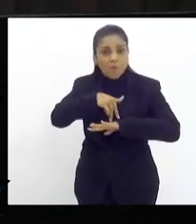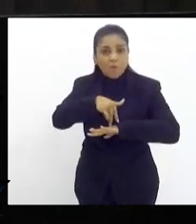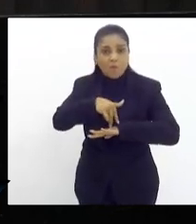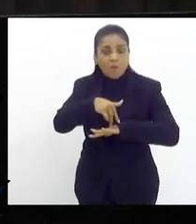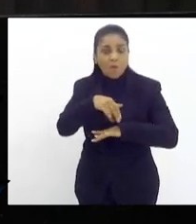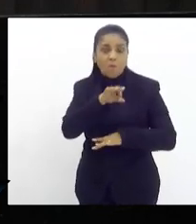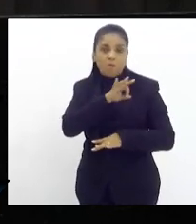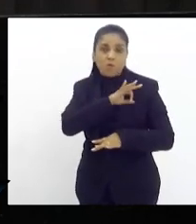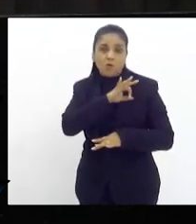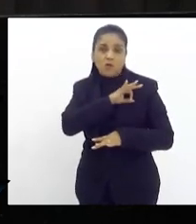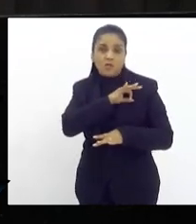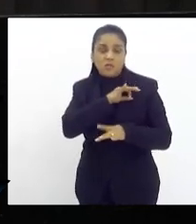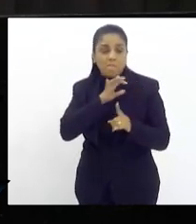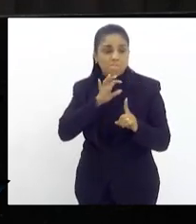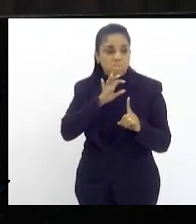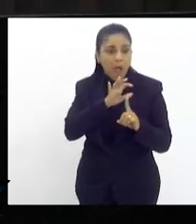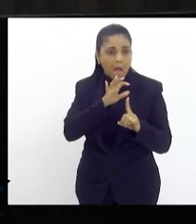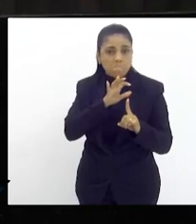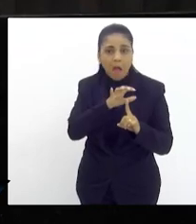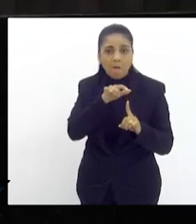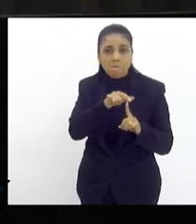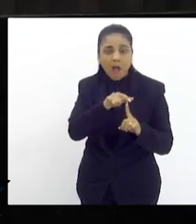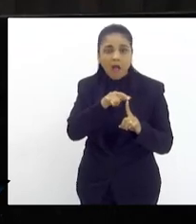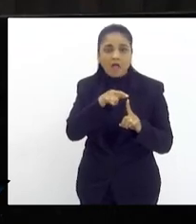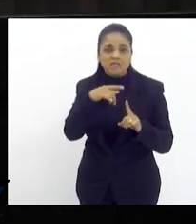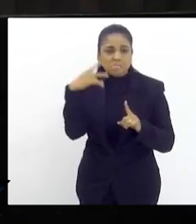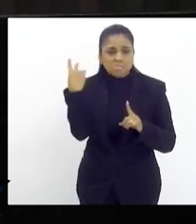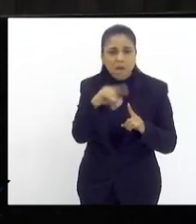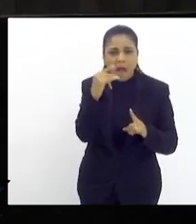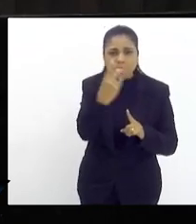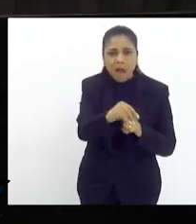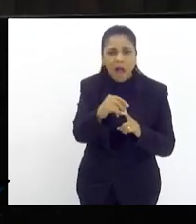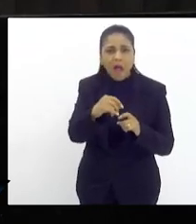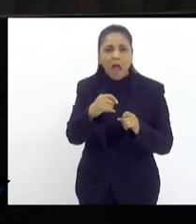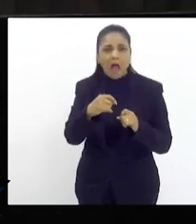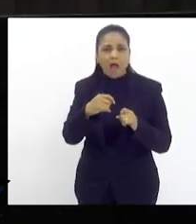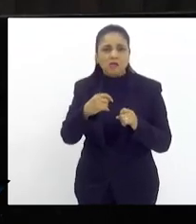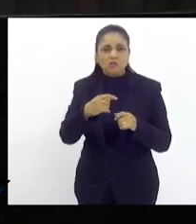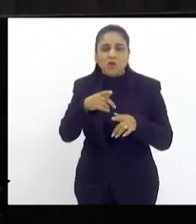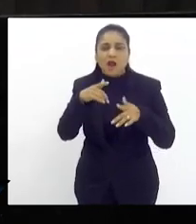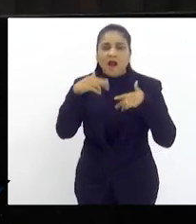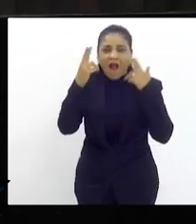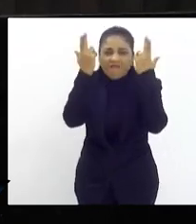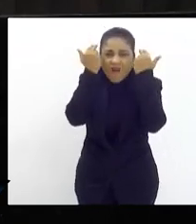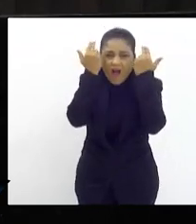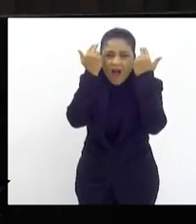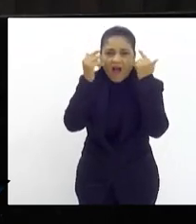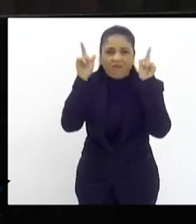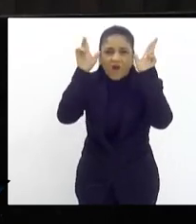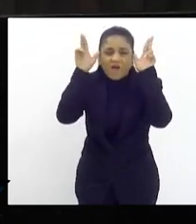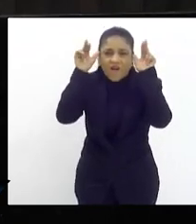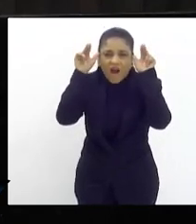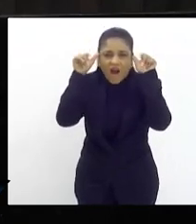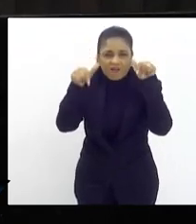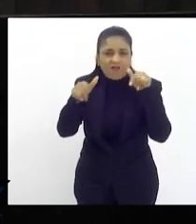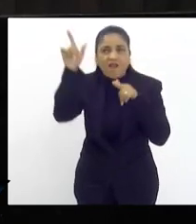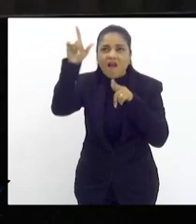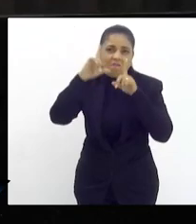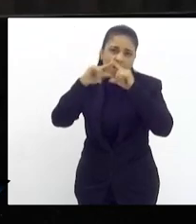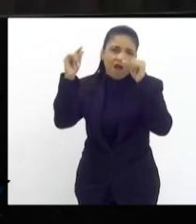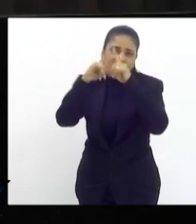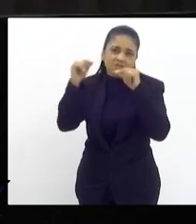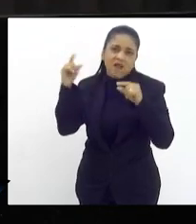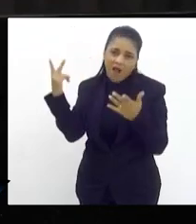encurralado sem saber o que fazer e ser espancado tirado de cima do cavalo como aconteceu lá em Brasília é uma